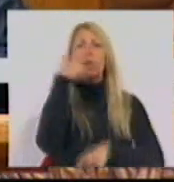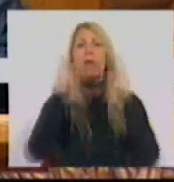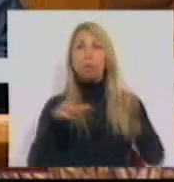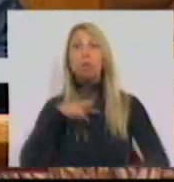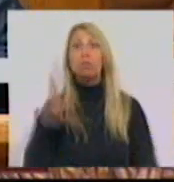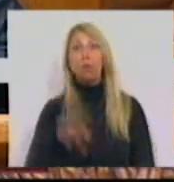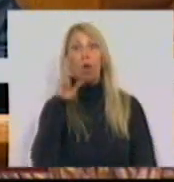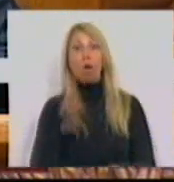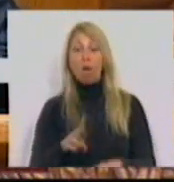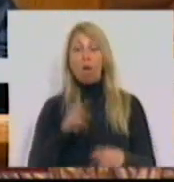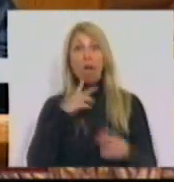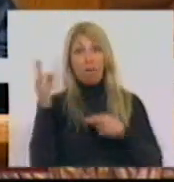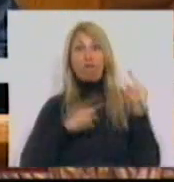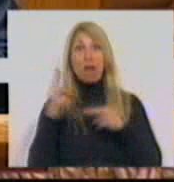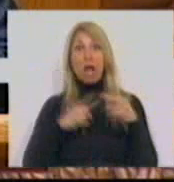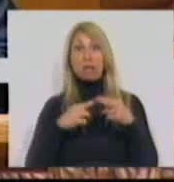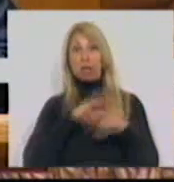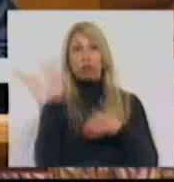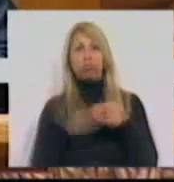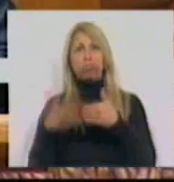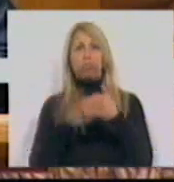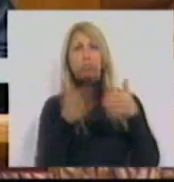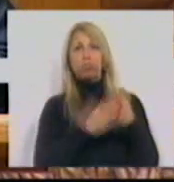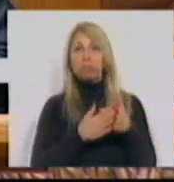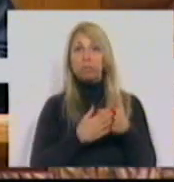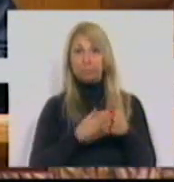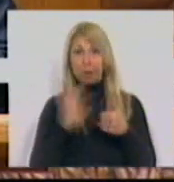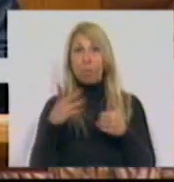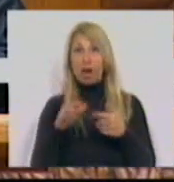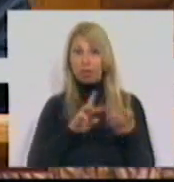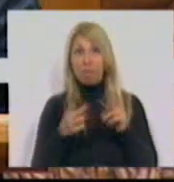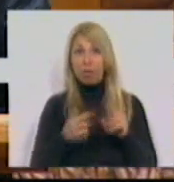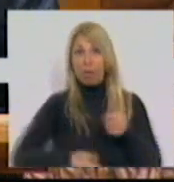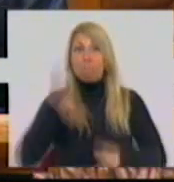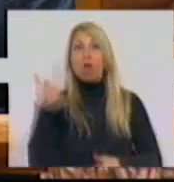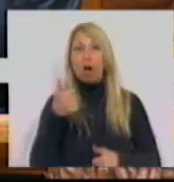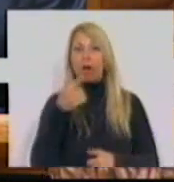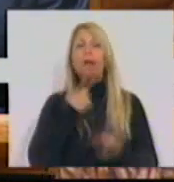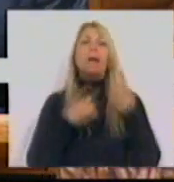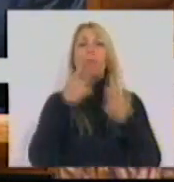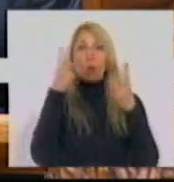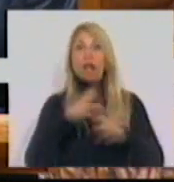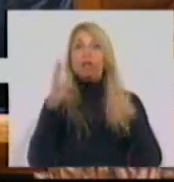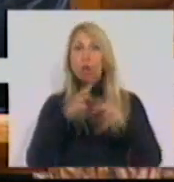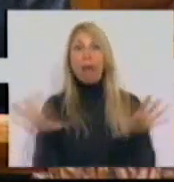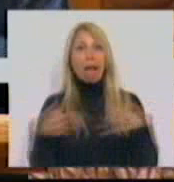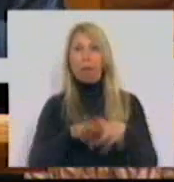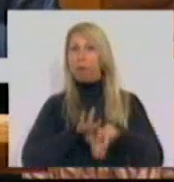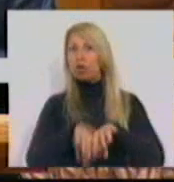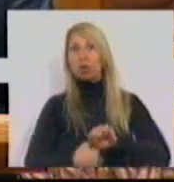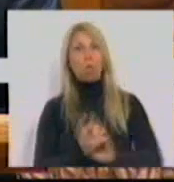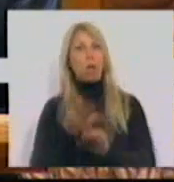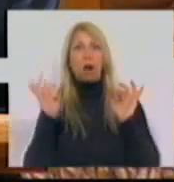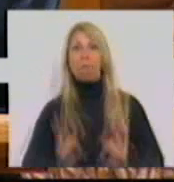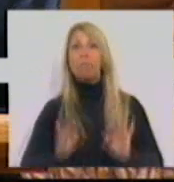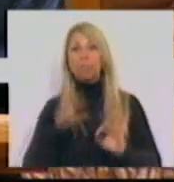vão ver encerradas as suas repartições de finanças, se o país vai ficar melhor. Perguntem aos investigadores que viram as suas equipas destruídas, se